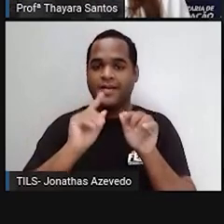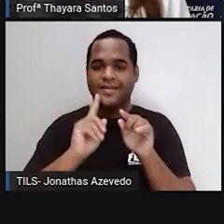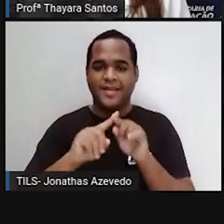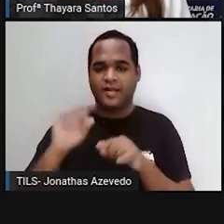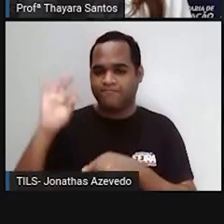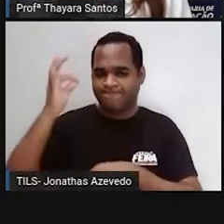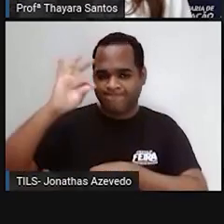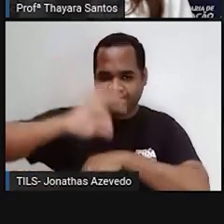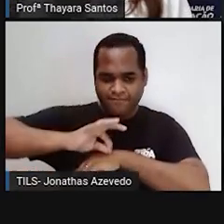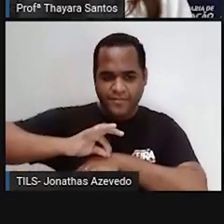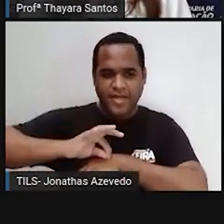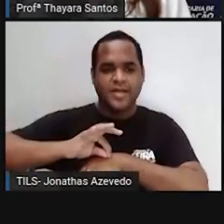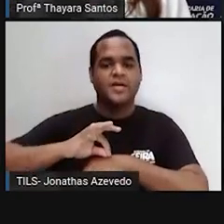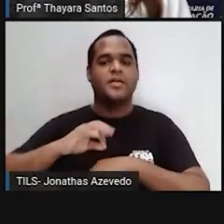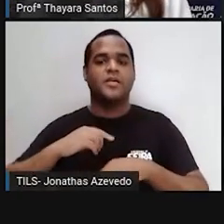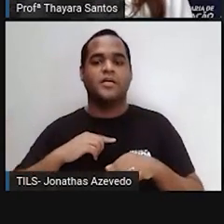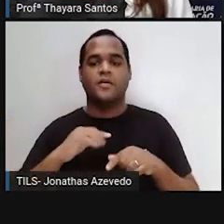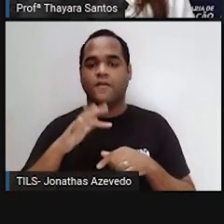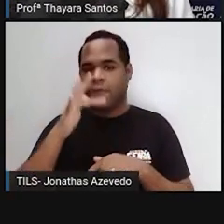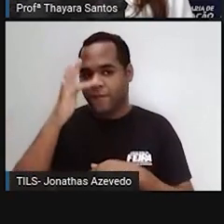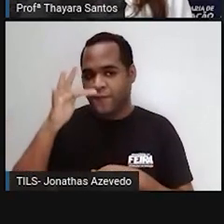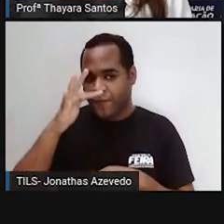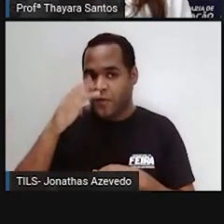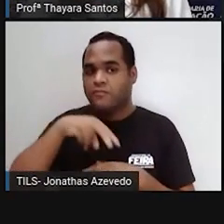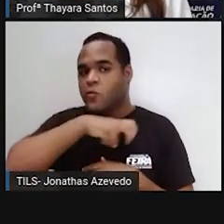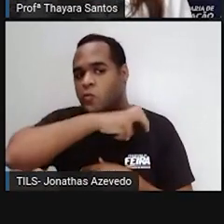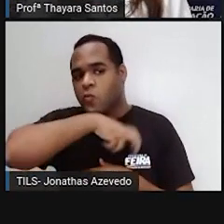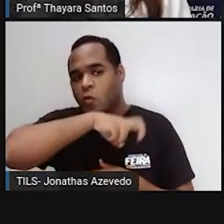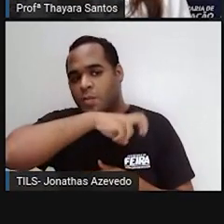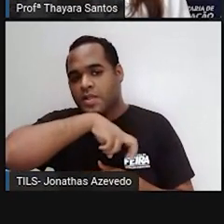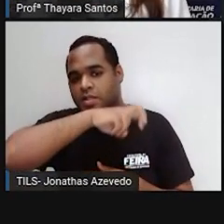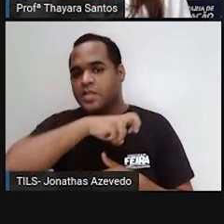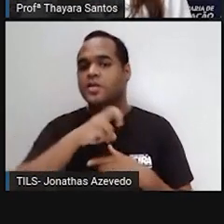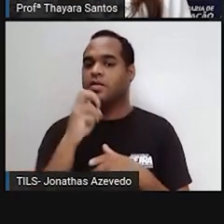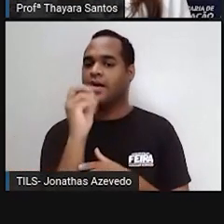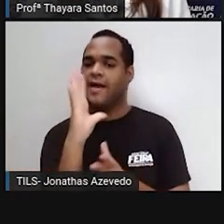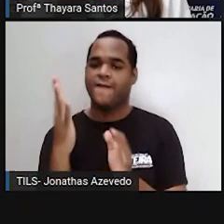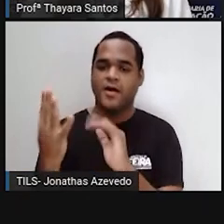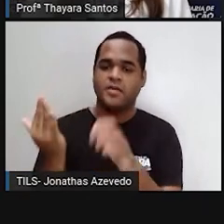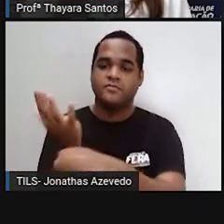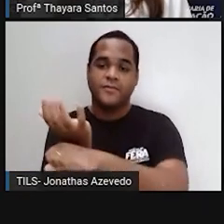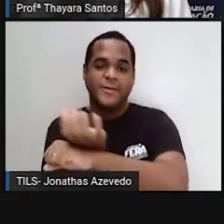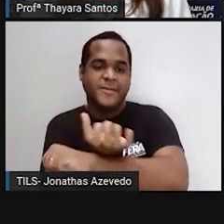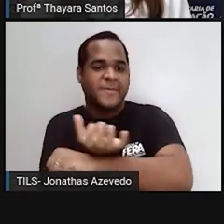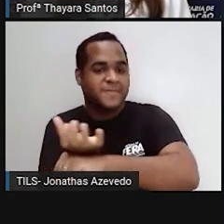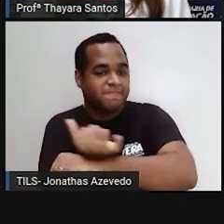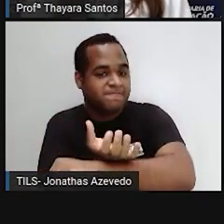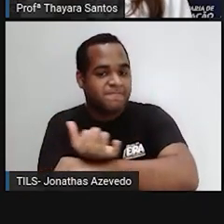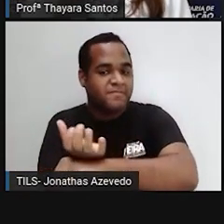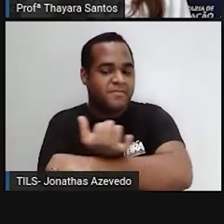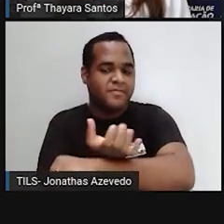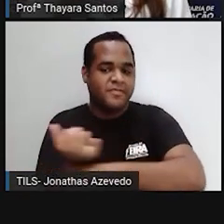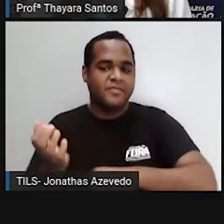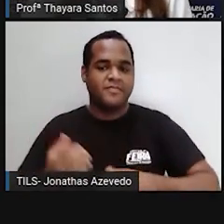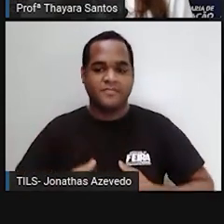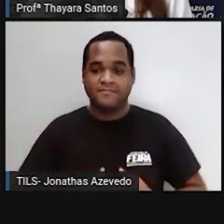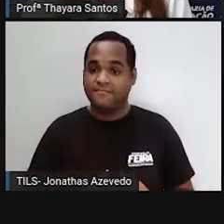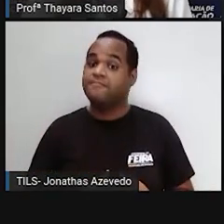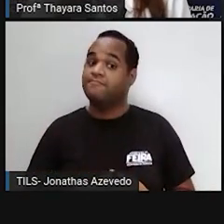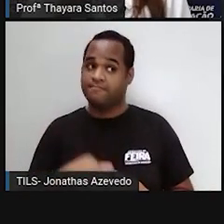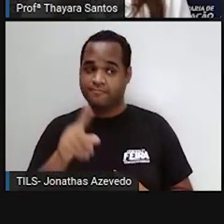abelhas, as flores, uma cobra aí, a árvore, a grama. Tudo isso são fatores